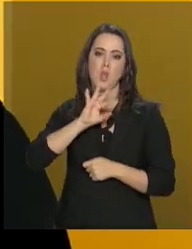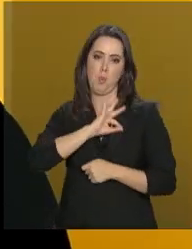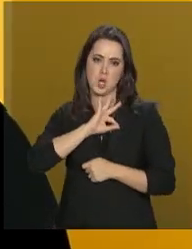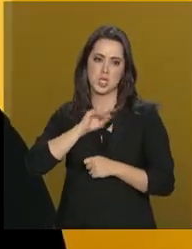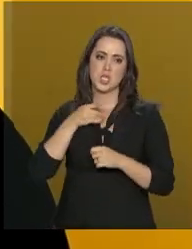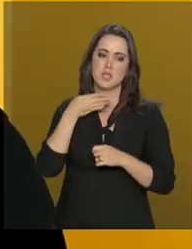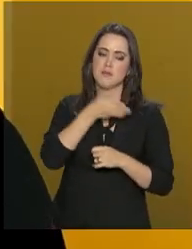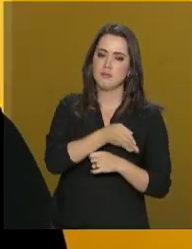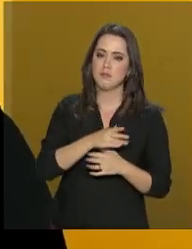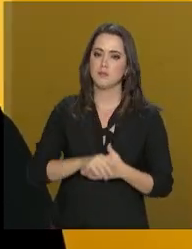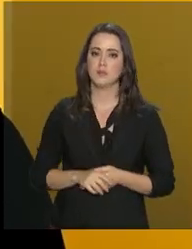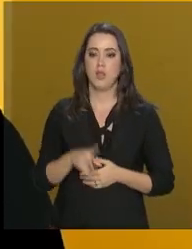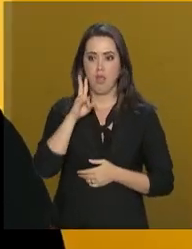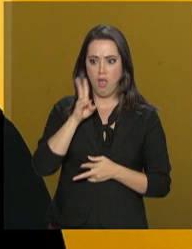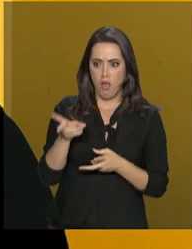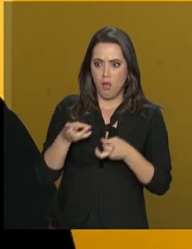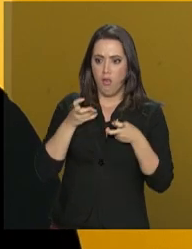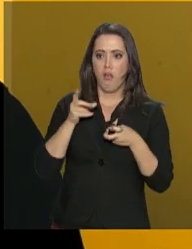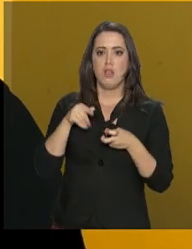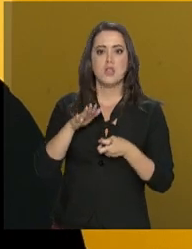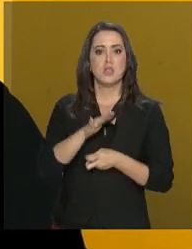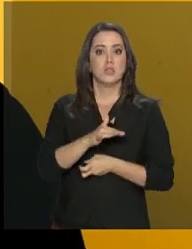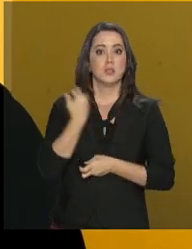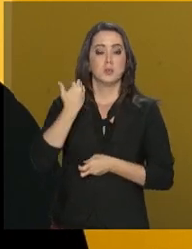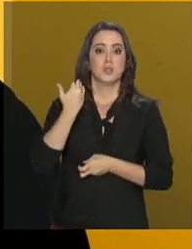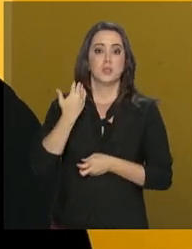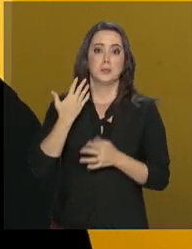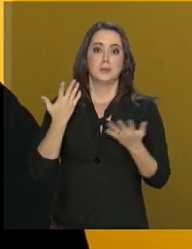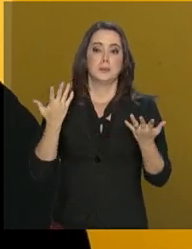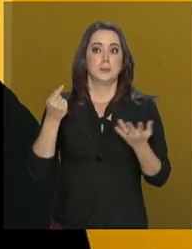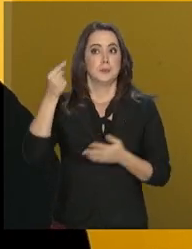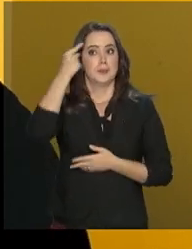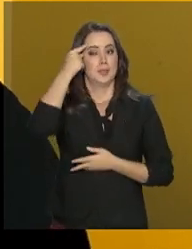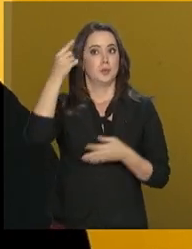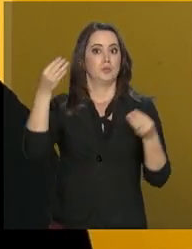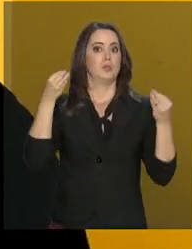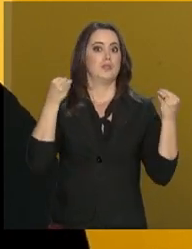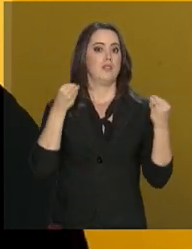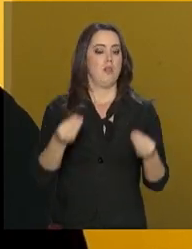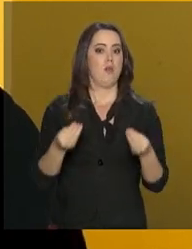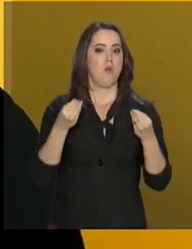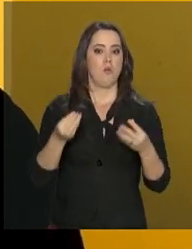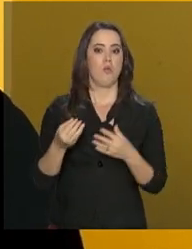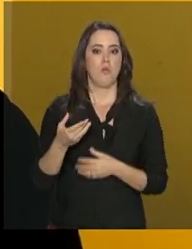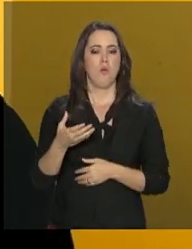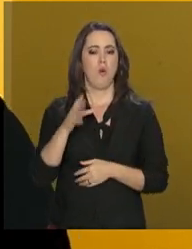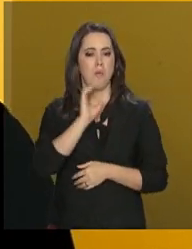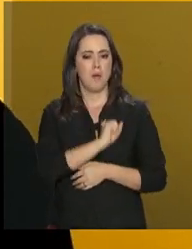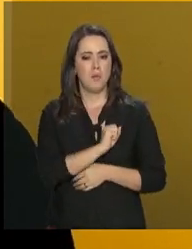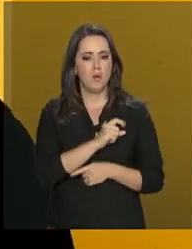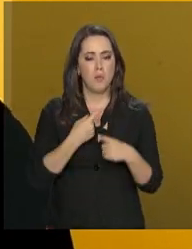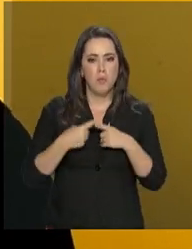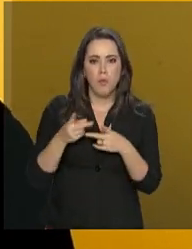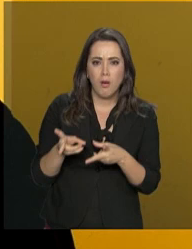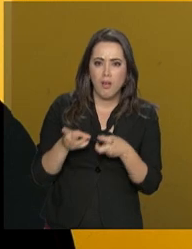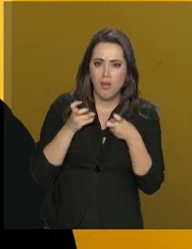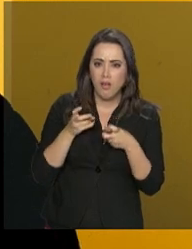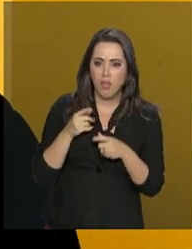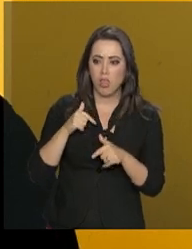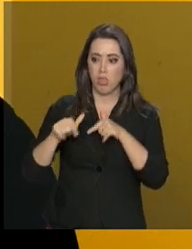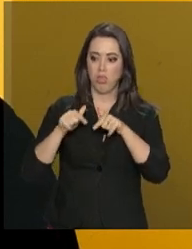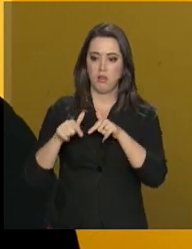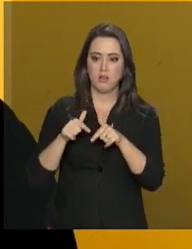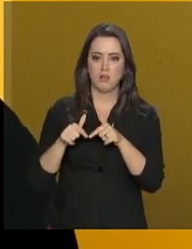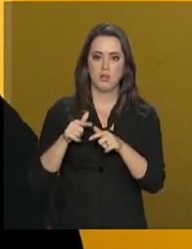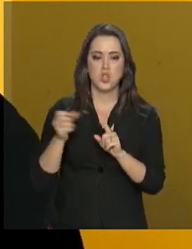Eu vi praticamente a morte de frente. Então, eu pensei, digo, não, isso não é amor. Porque eu vim trabalhar